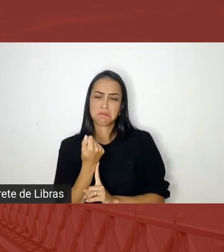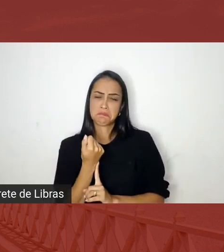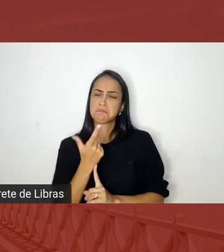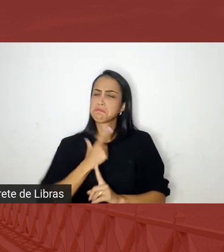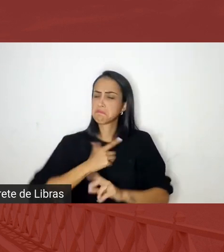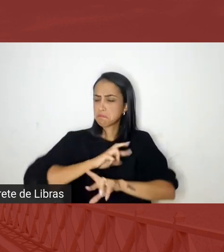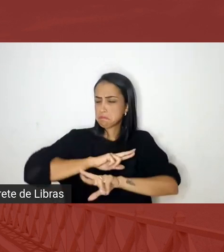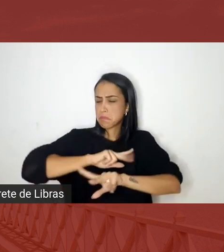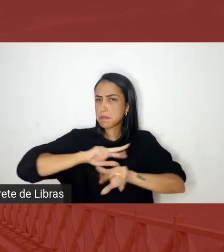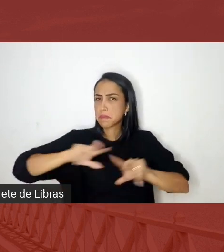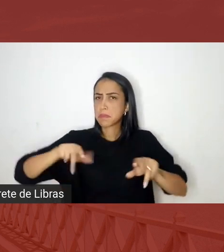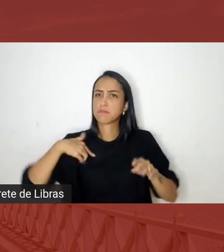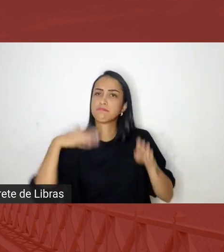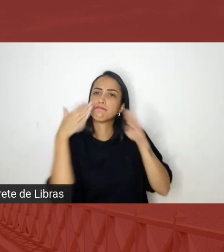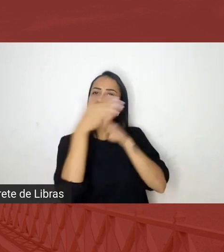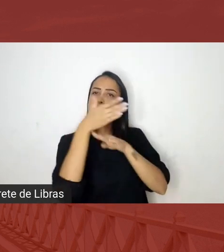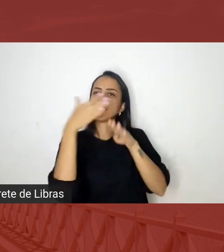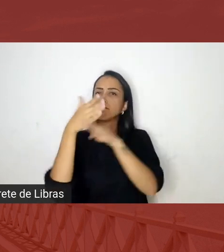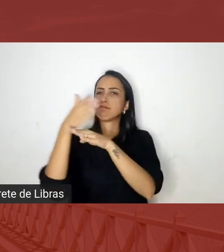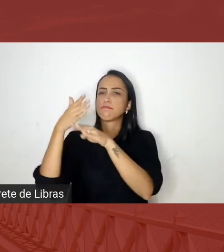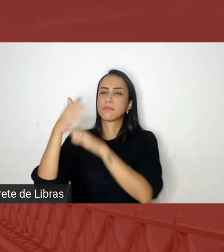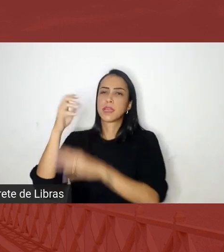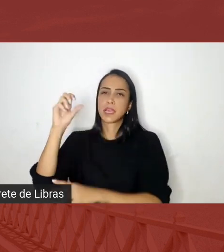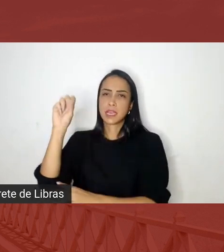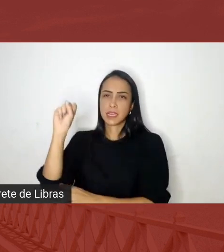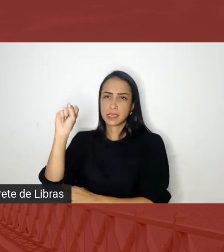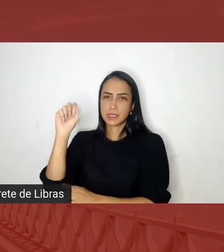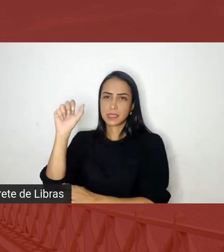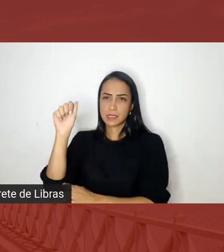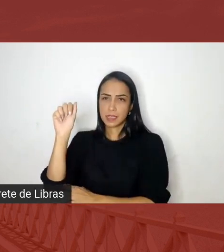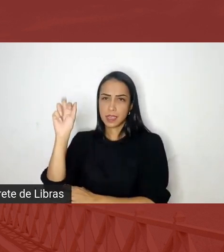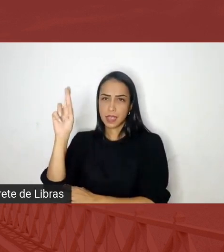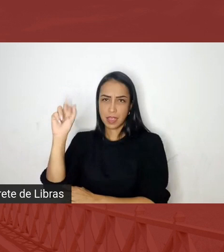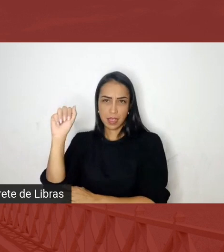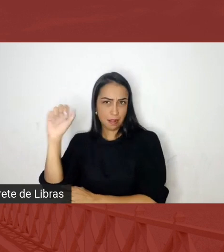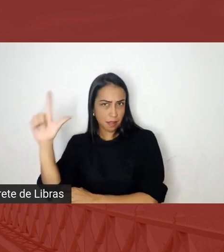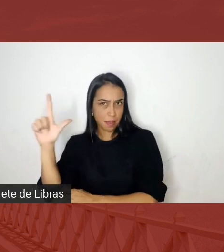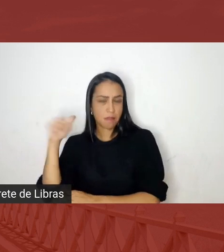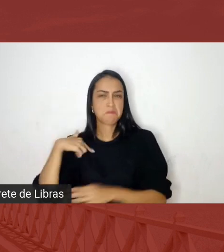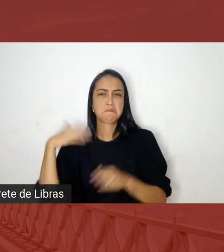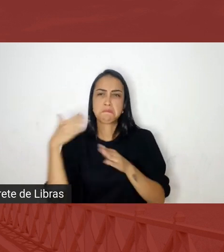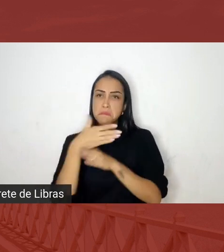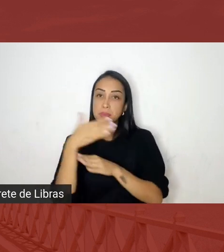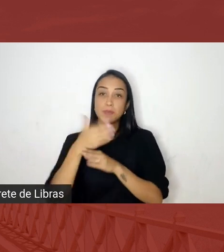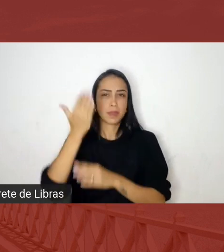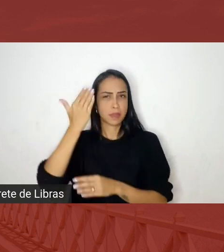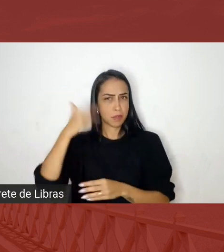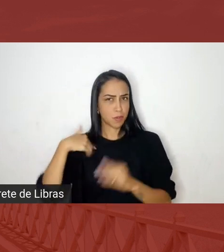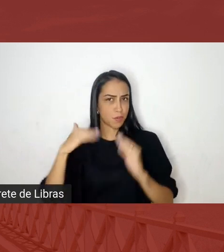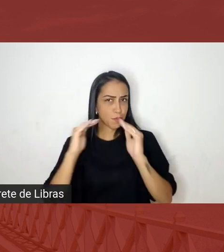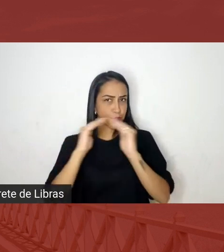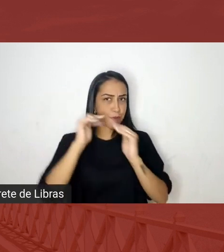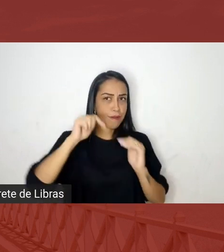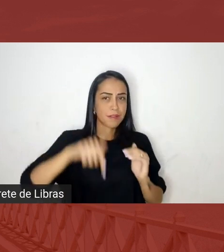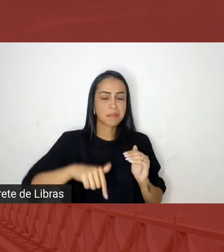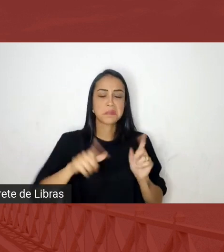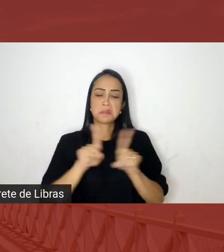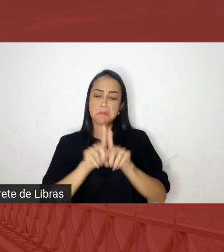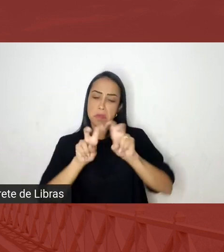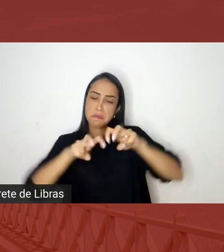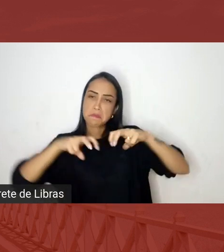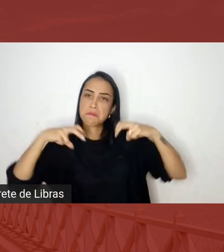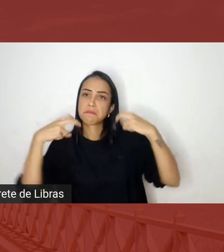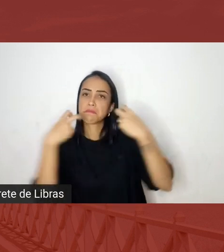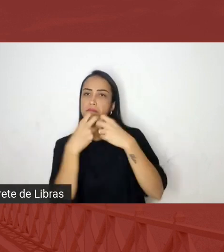já participei aqui em Goiás no tempo que eu morava aqui e trabalhava aqui né quantas rodas de conversas quantos